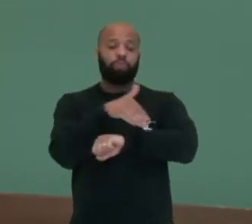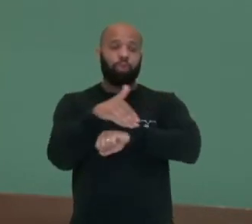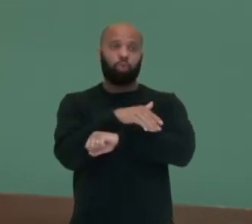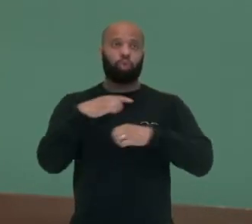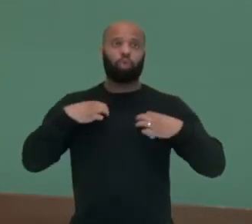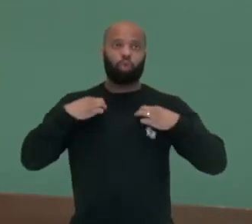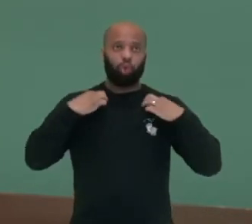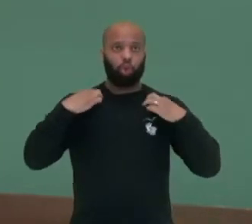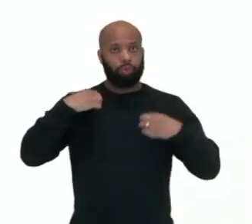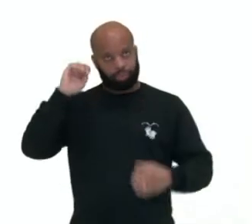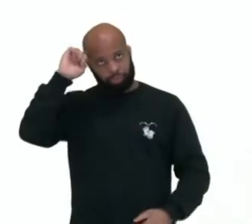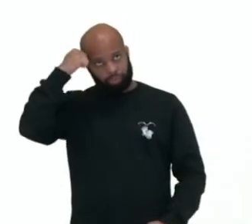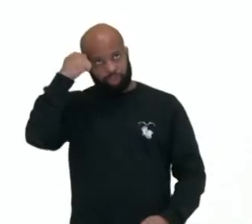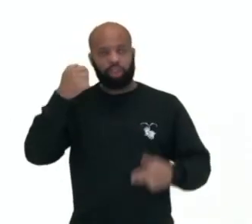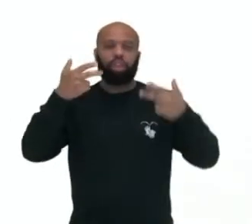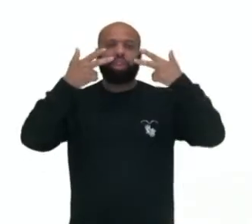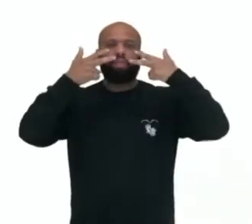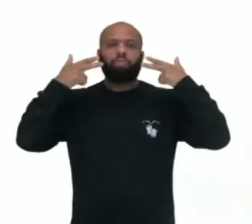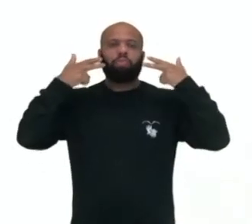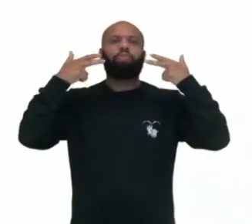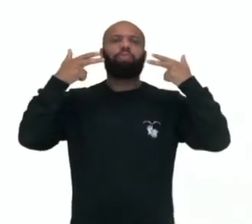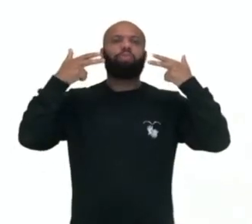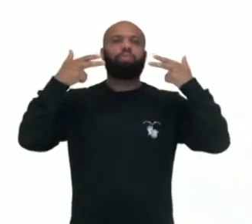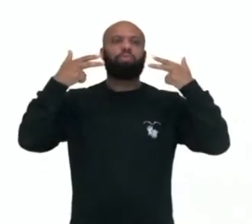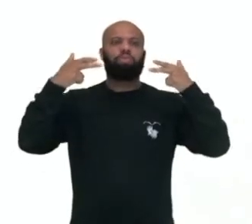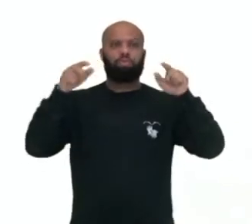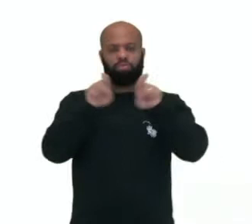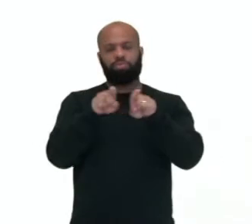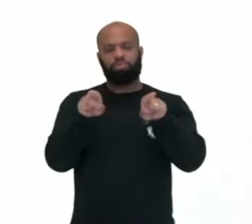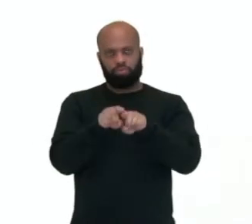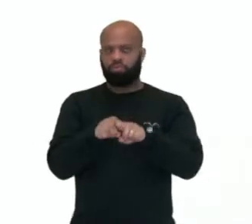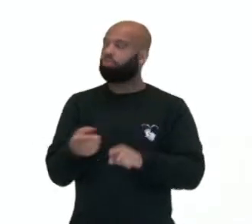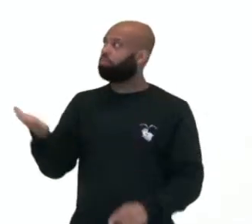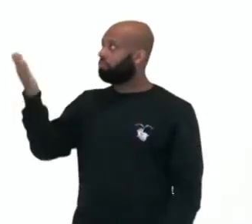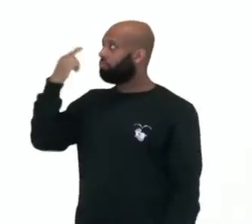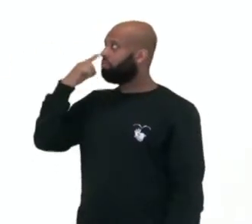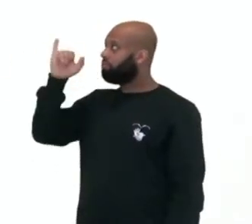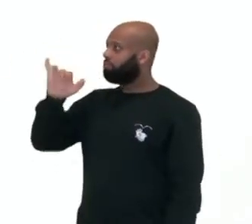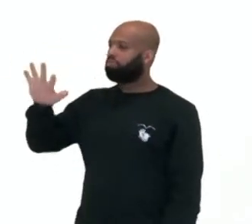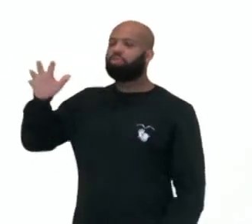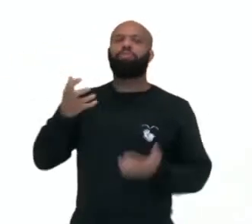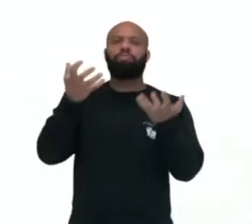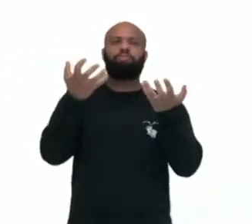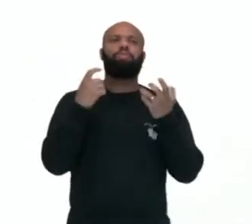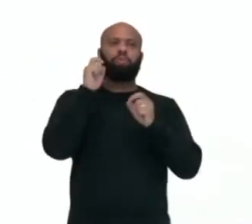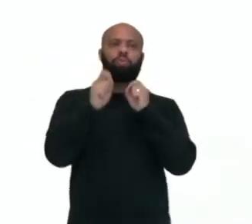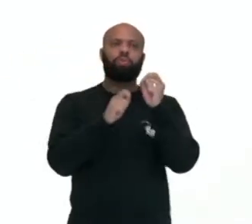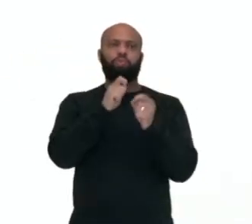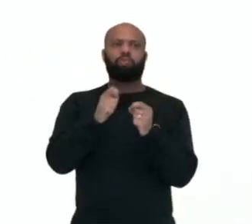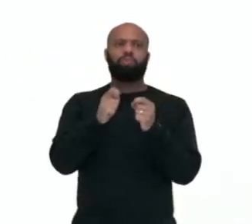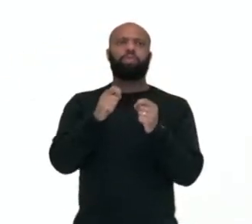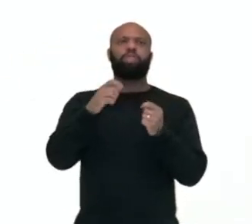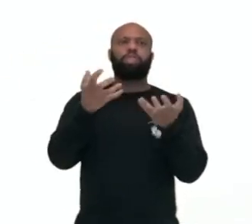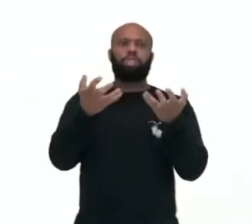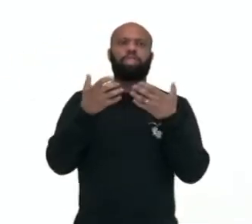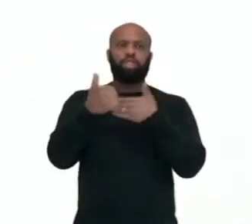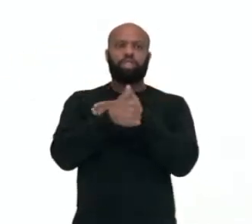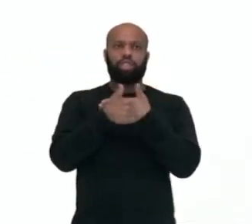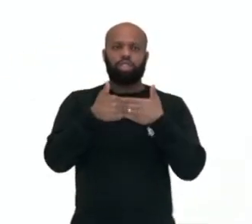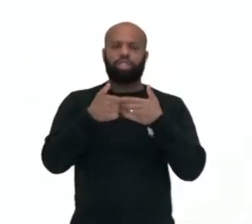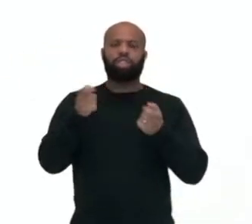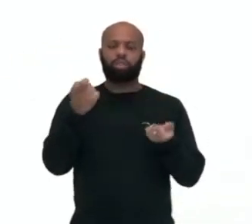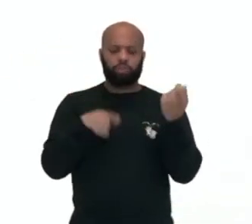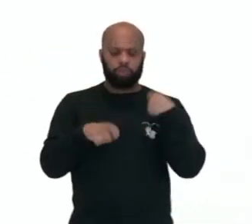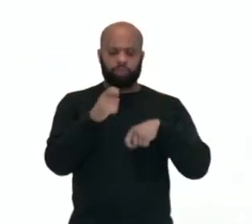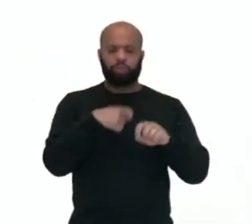de preto em sua maioria e com os rostos pintados de preto, verde e amarelo, exigindo moralidade da administração